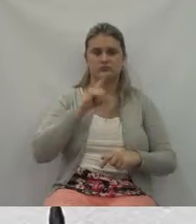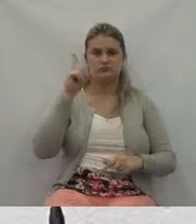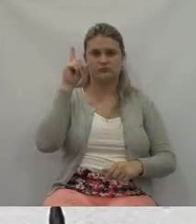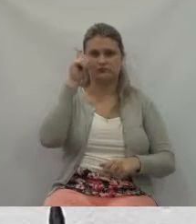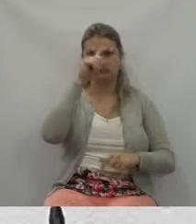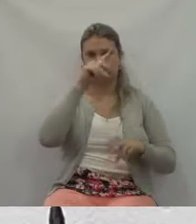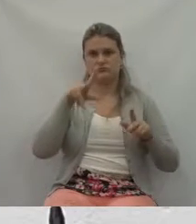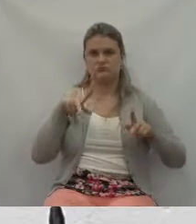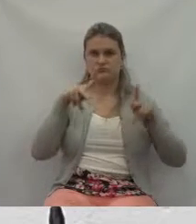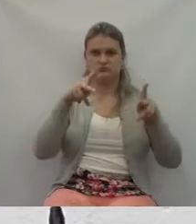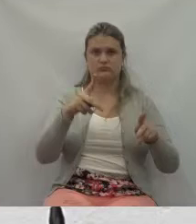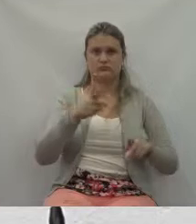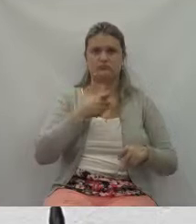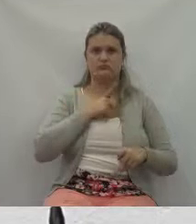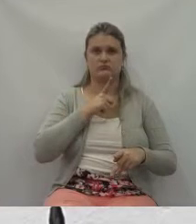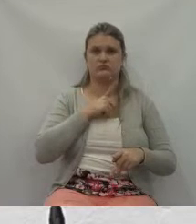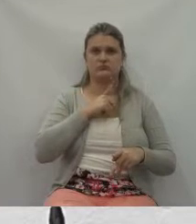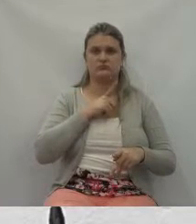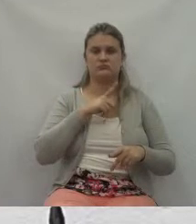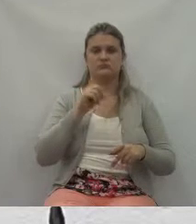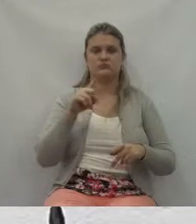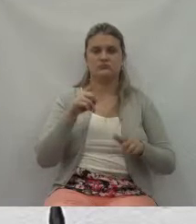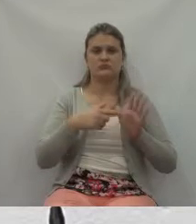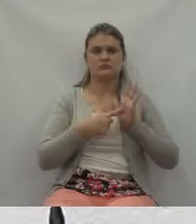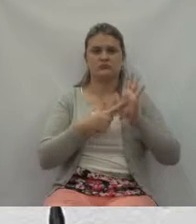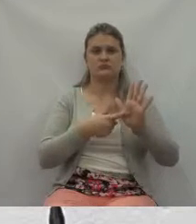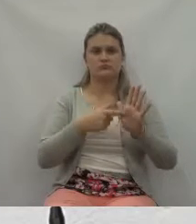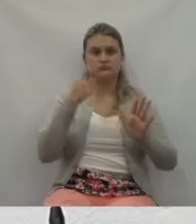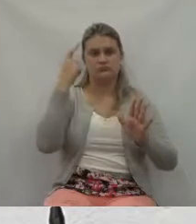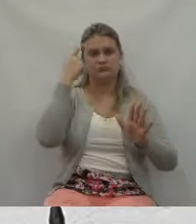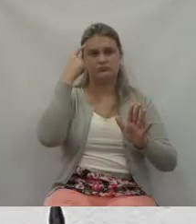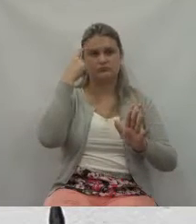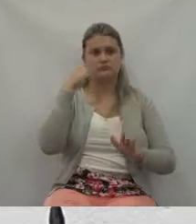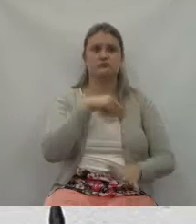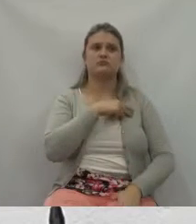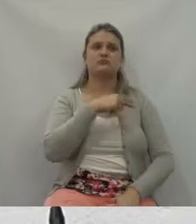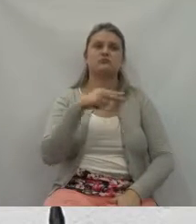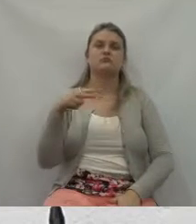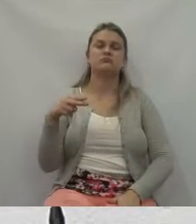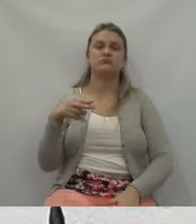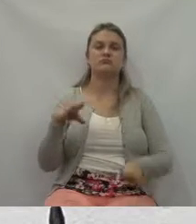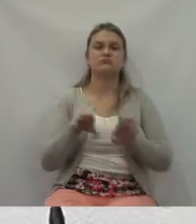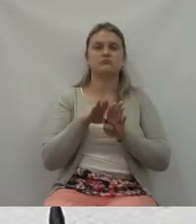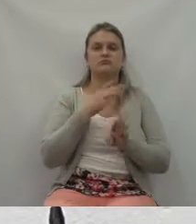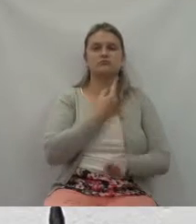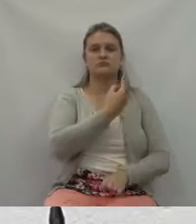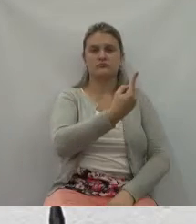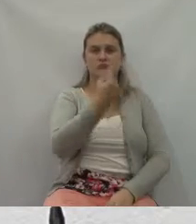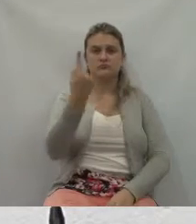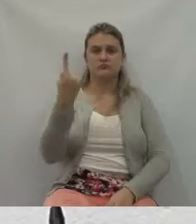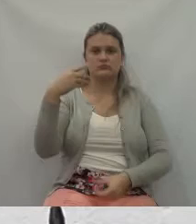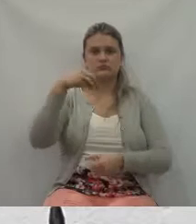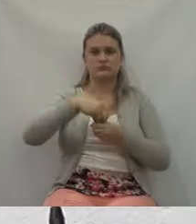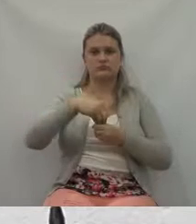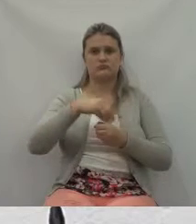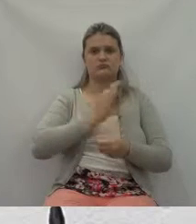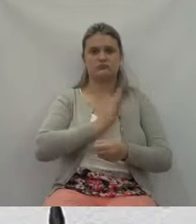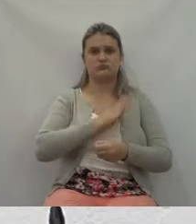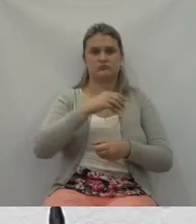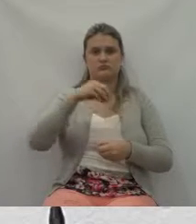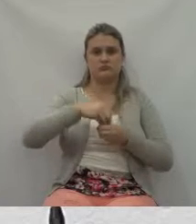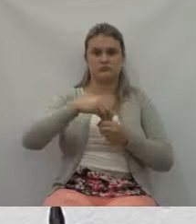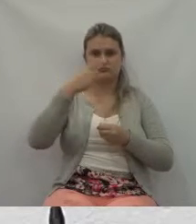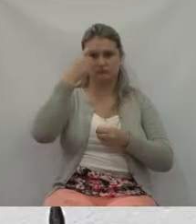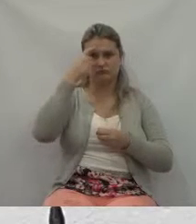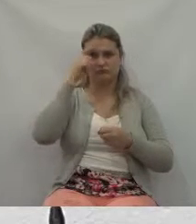que sirva de reflexão para nós e que cada um coloque dentro de si, principalmente quem ocupa um cargo público, que